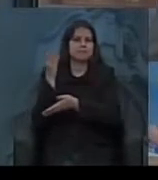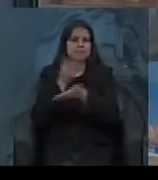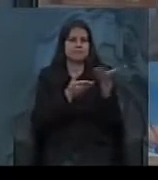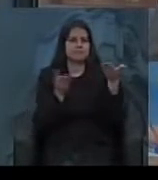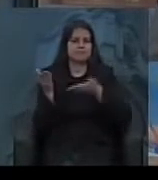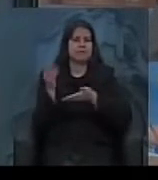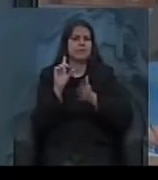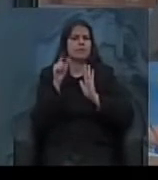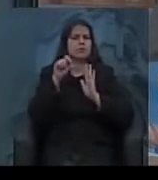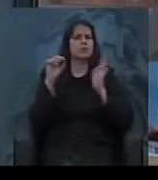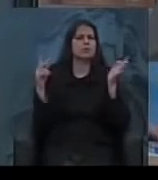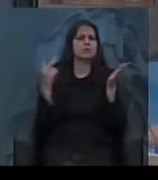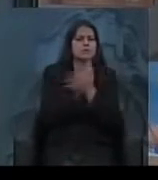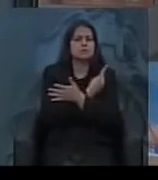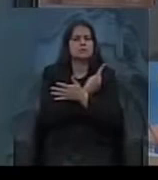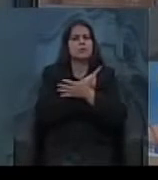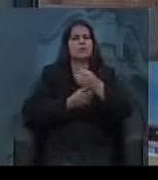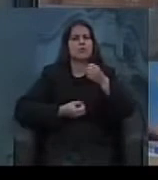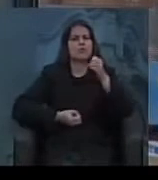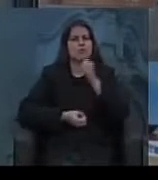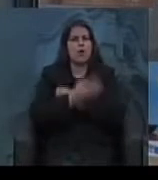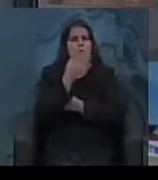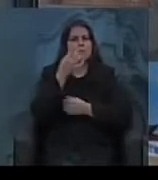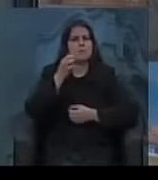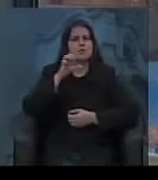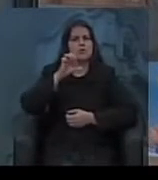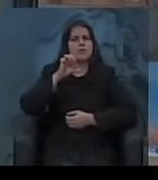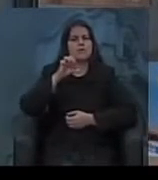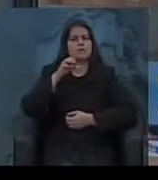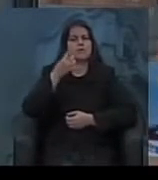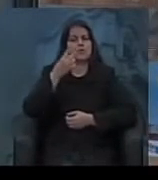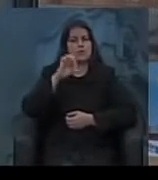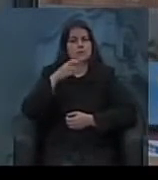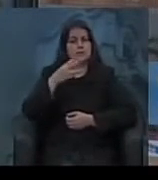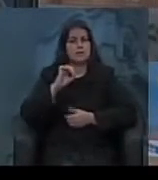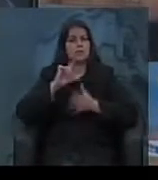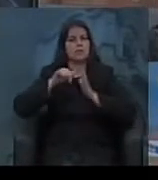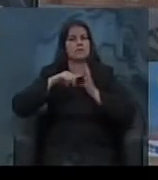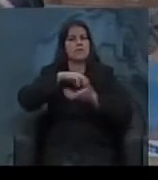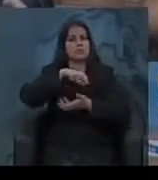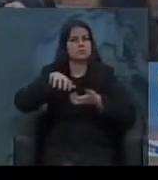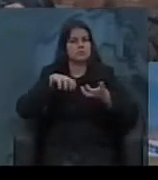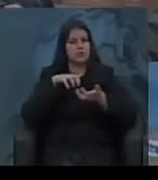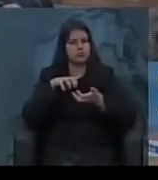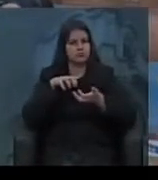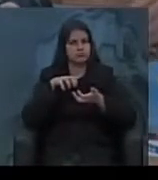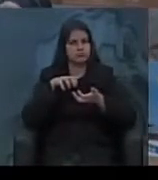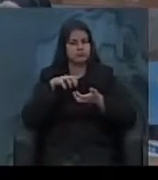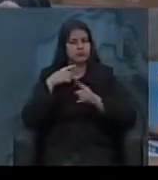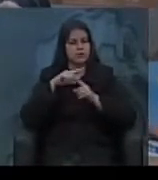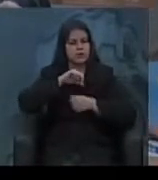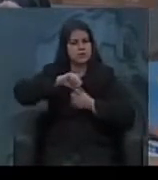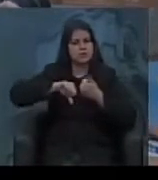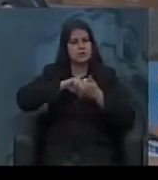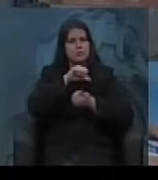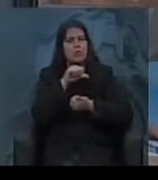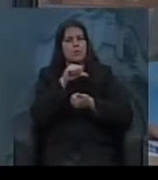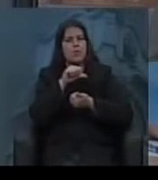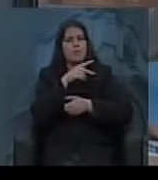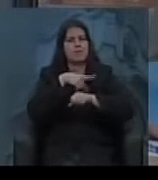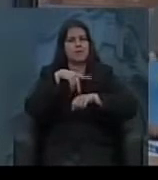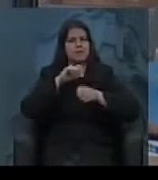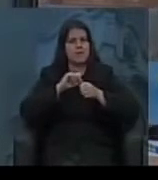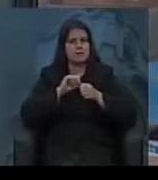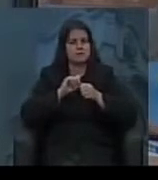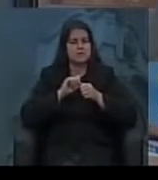Quando acontece o golpe de 30, que depois vai se tornar uma revolução pelas várias transformações que o país vai sofrer